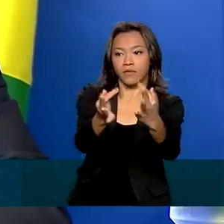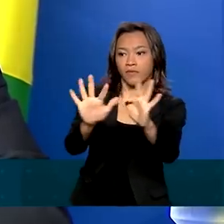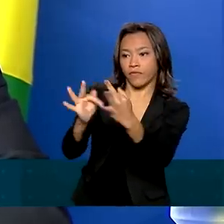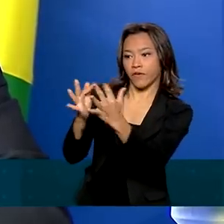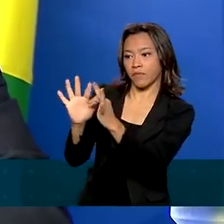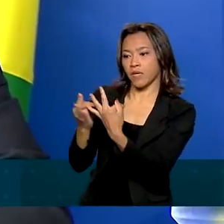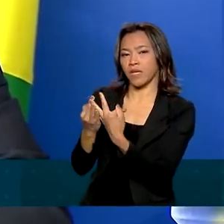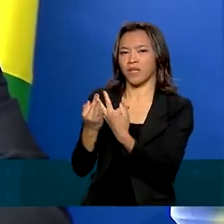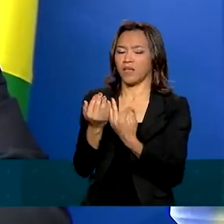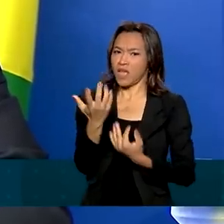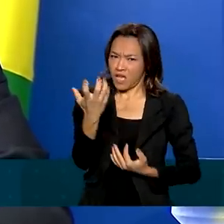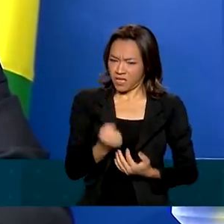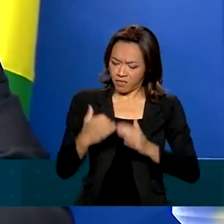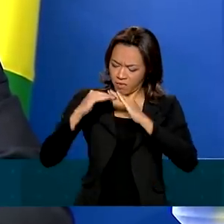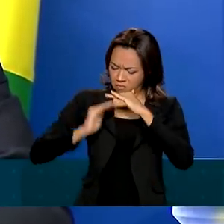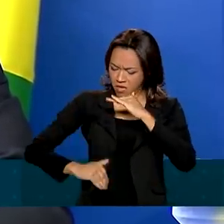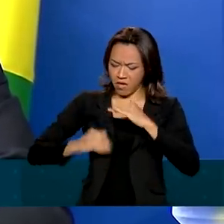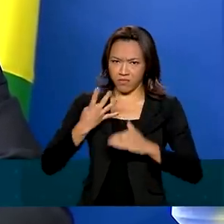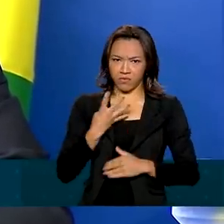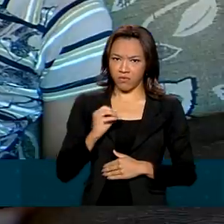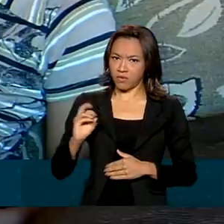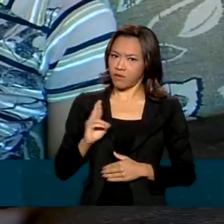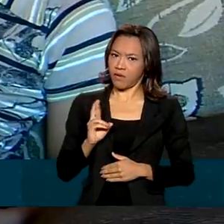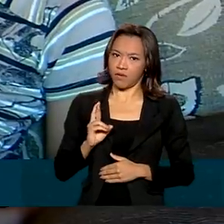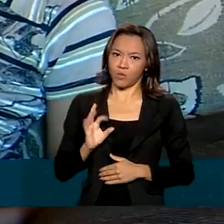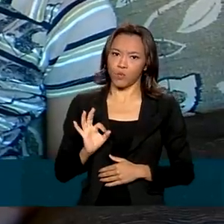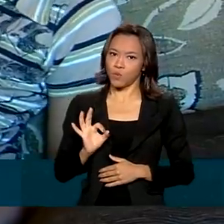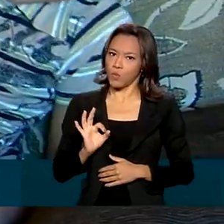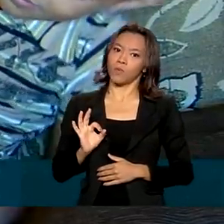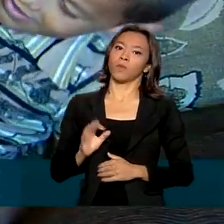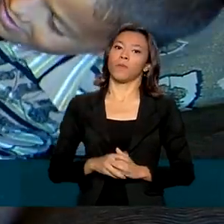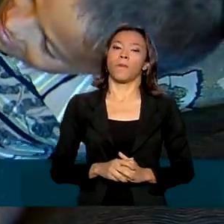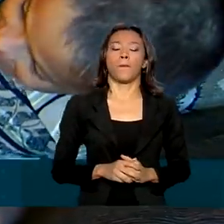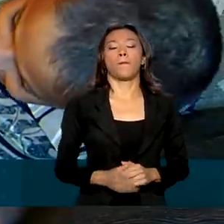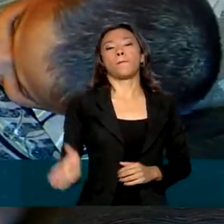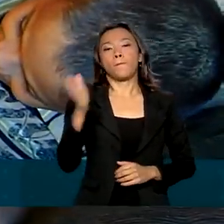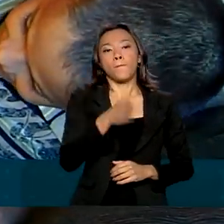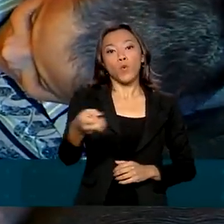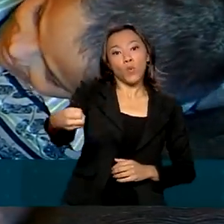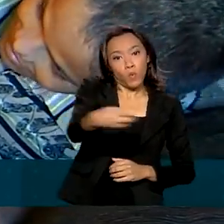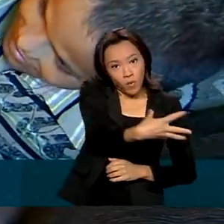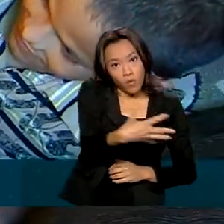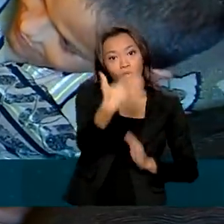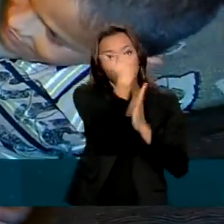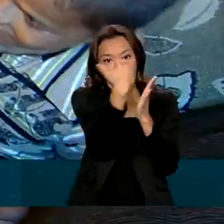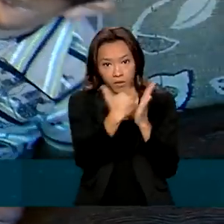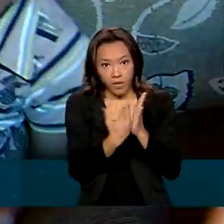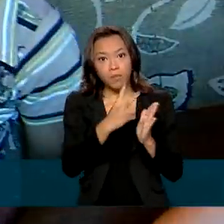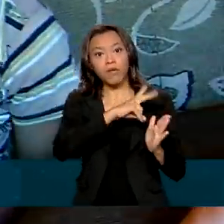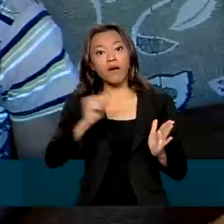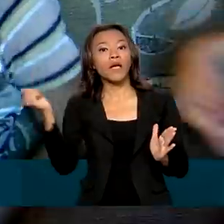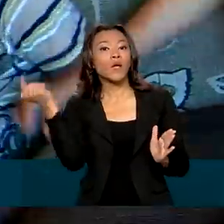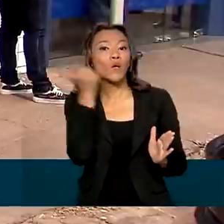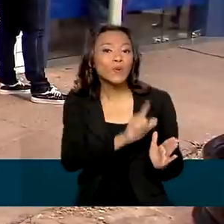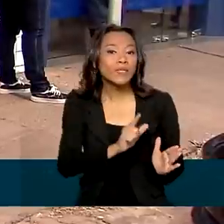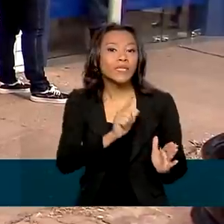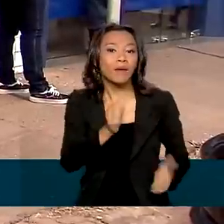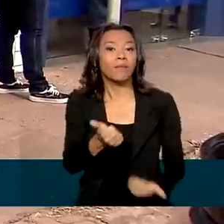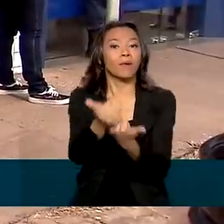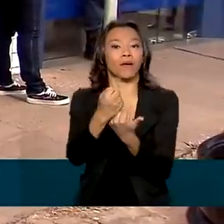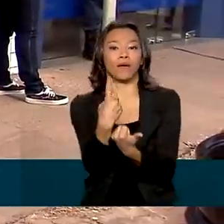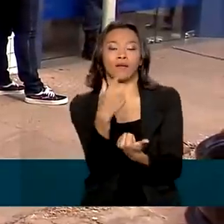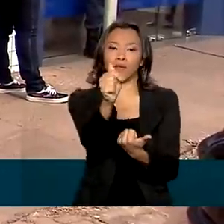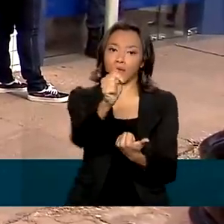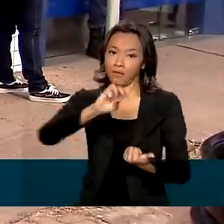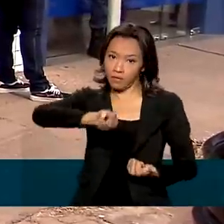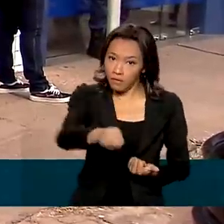recebam menos de 400 reais. O novo programa deve atingir quase 17 milhões de famílias e vai